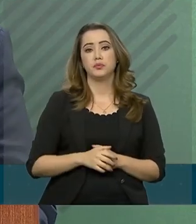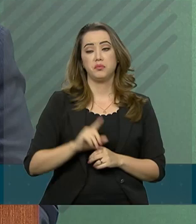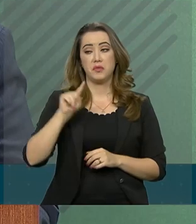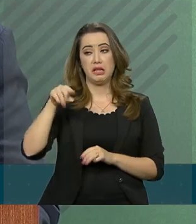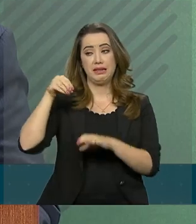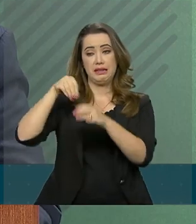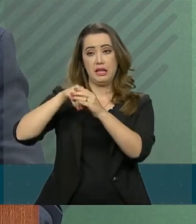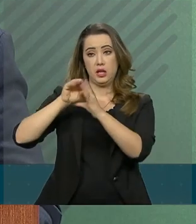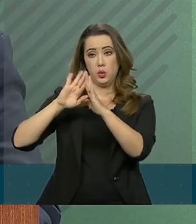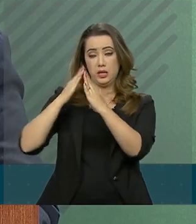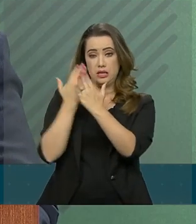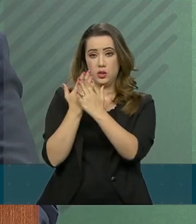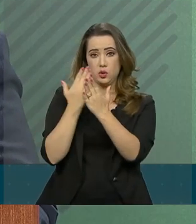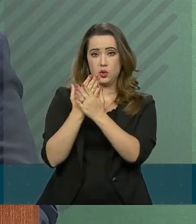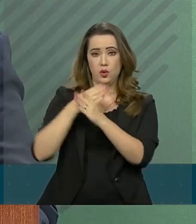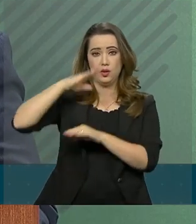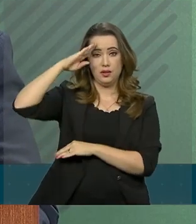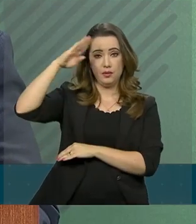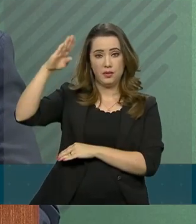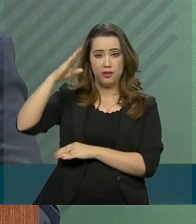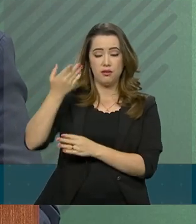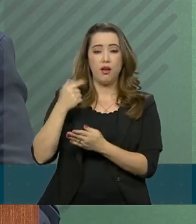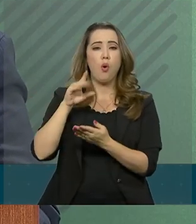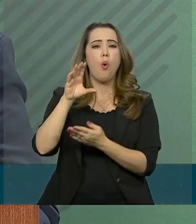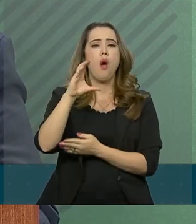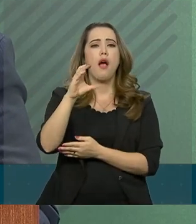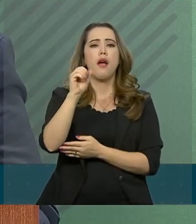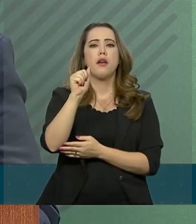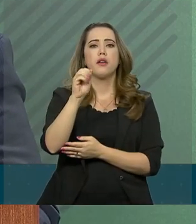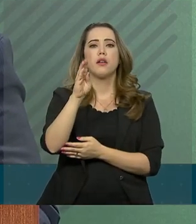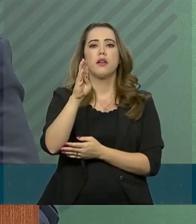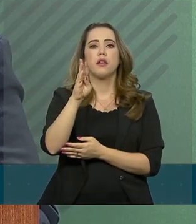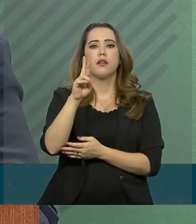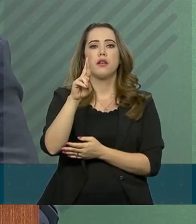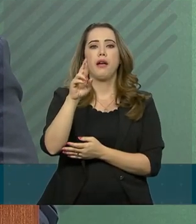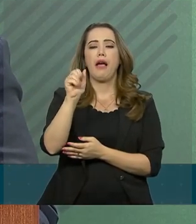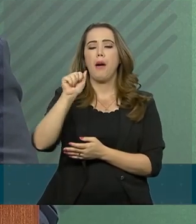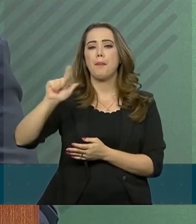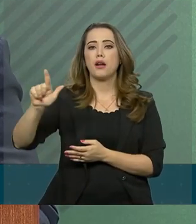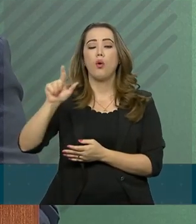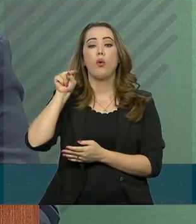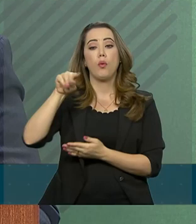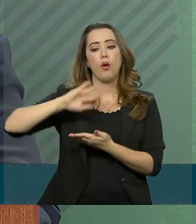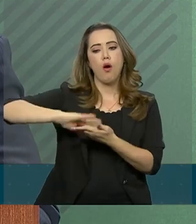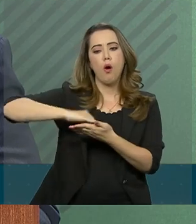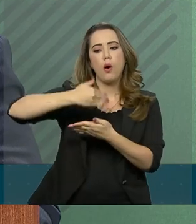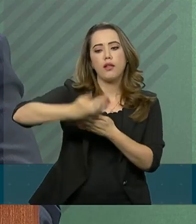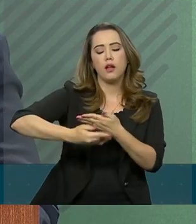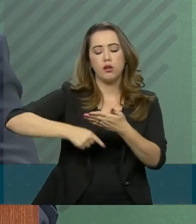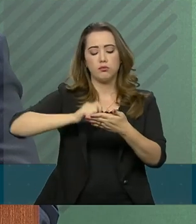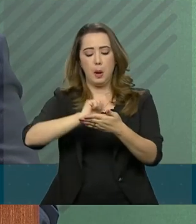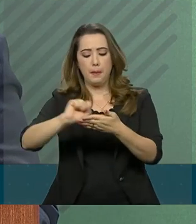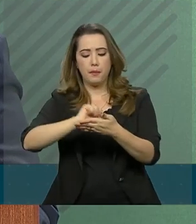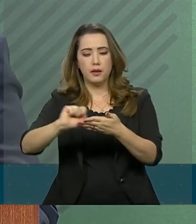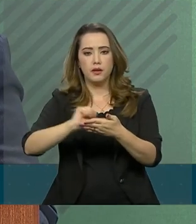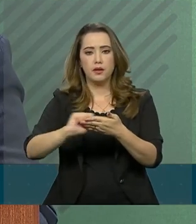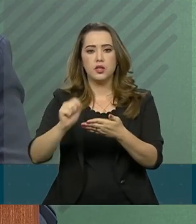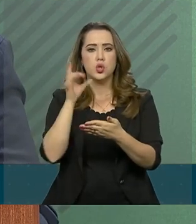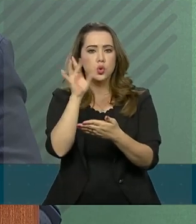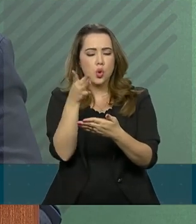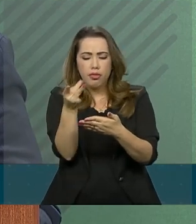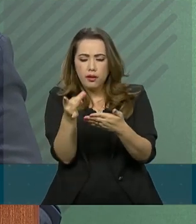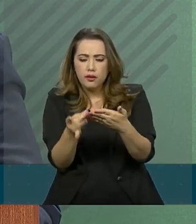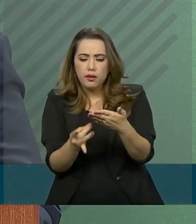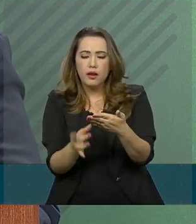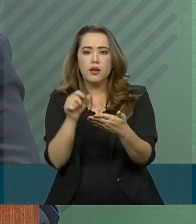escolas militares... É o caderninho? É um caderno que tem todos os pontos-chave, que o cara não precisa estudar muito. Basta